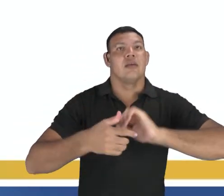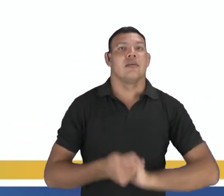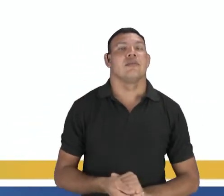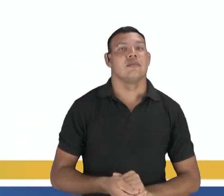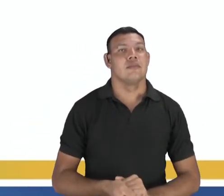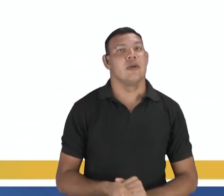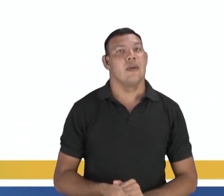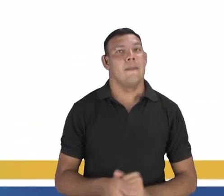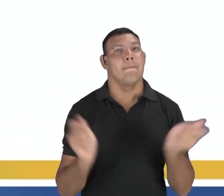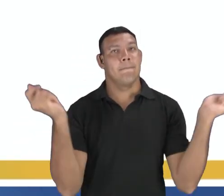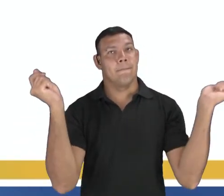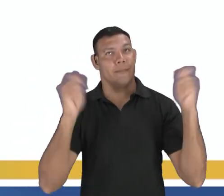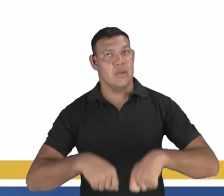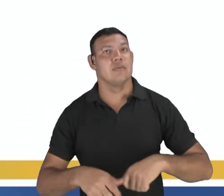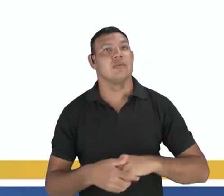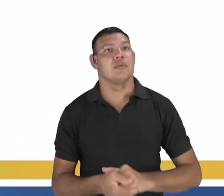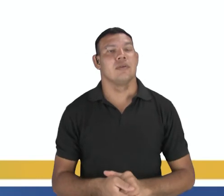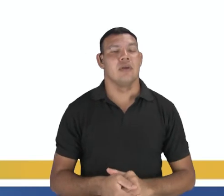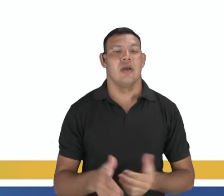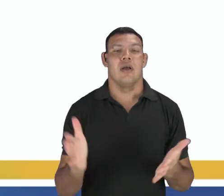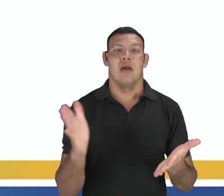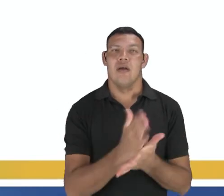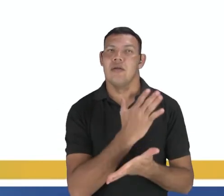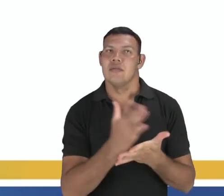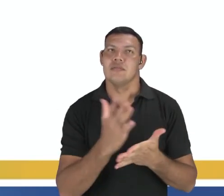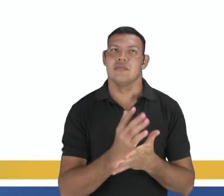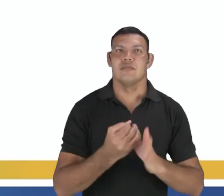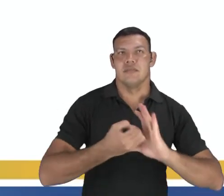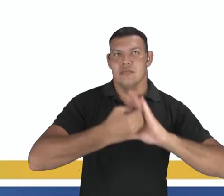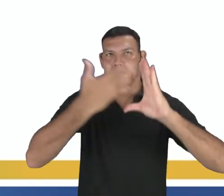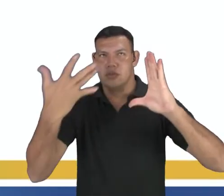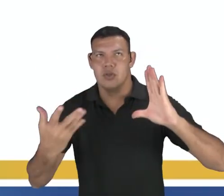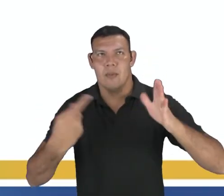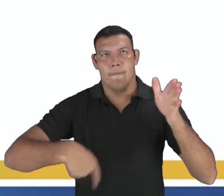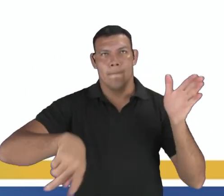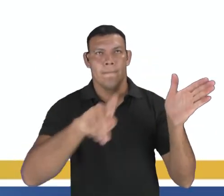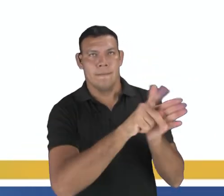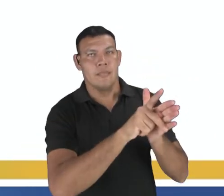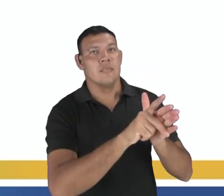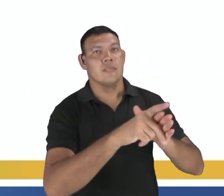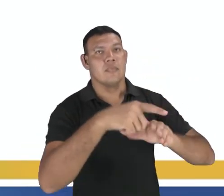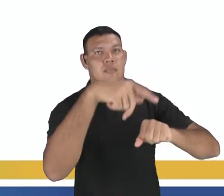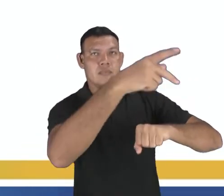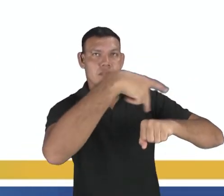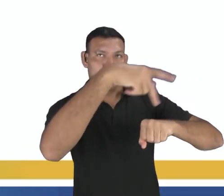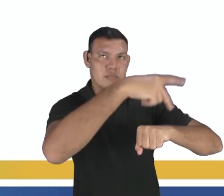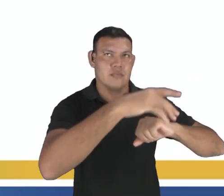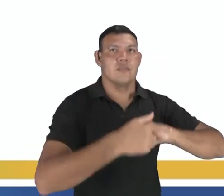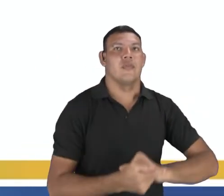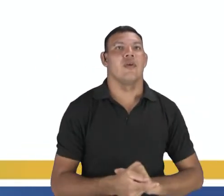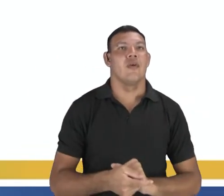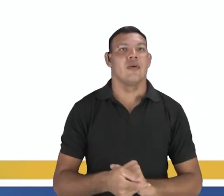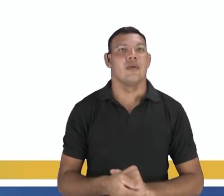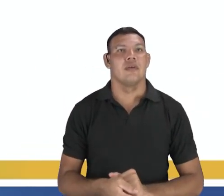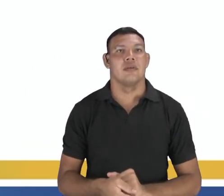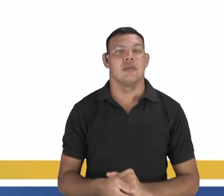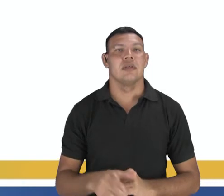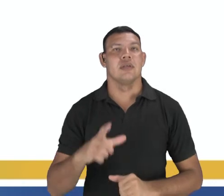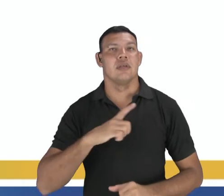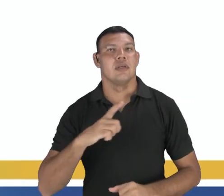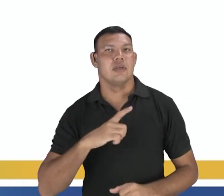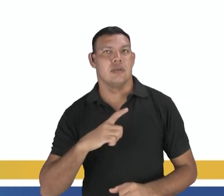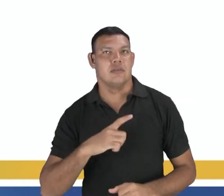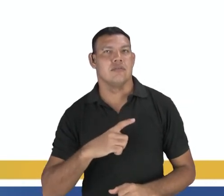evocação de certos acertos, aspectos de determinada parte do país, produzindo efeitos diferentes conforme o ouvinte